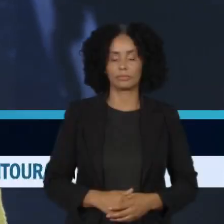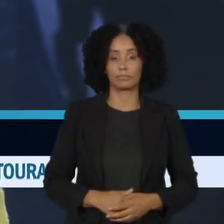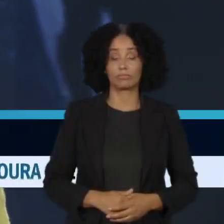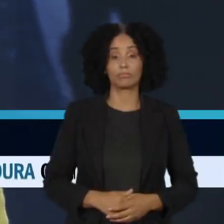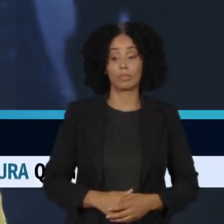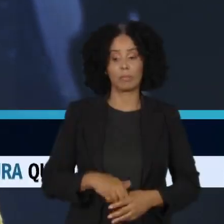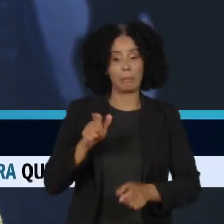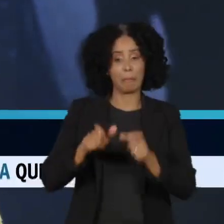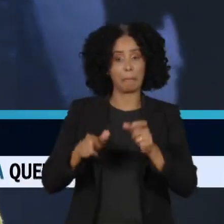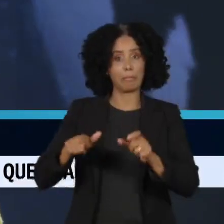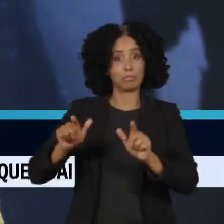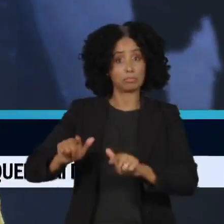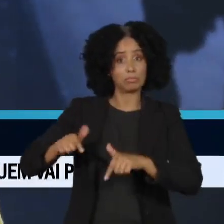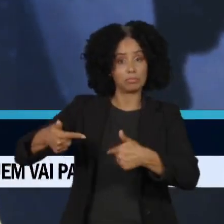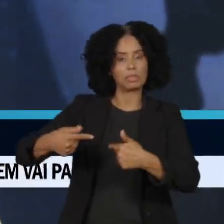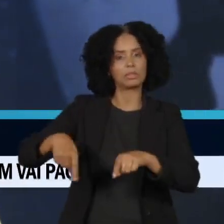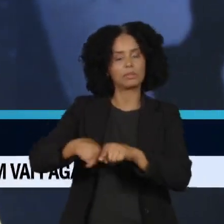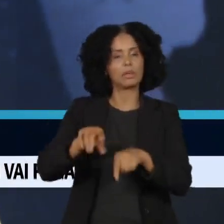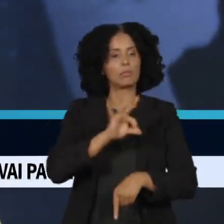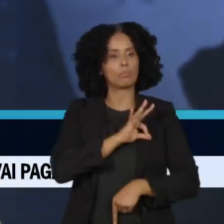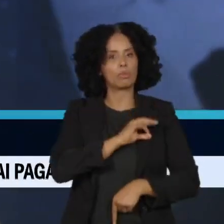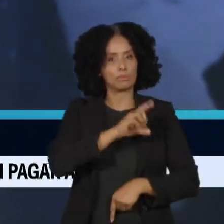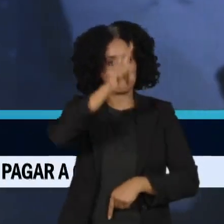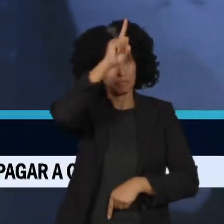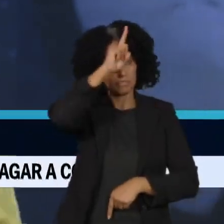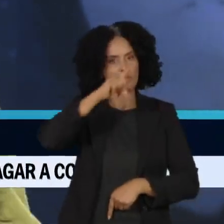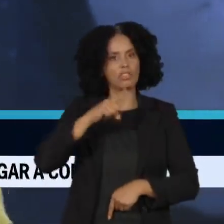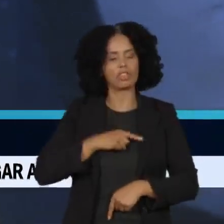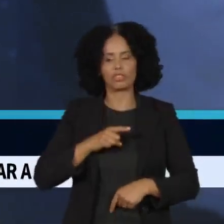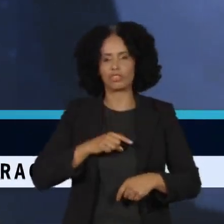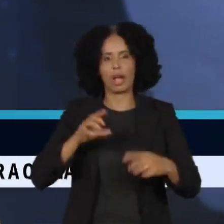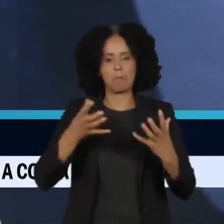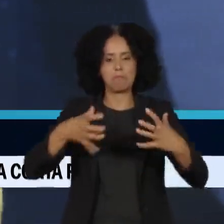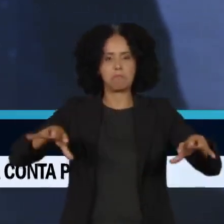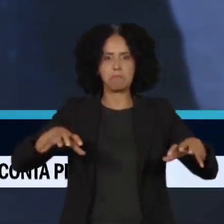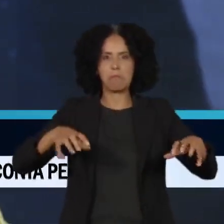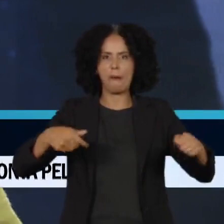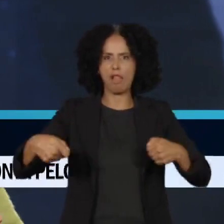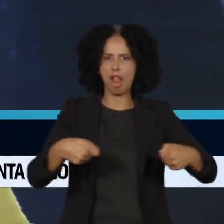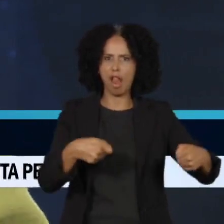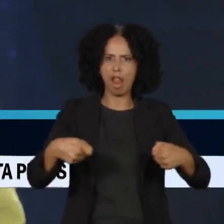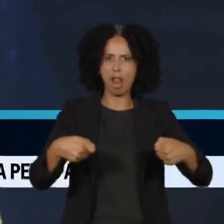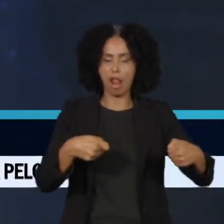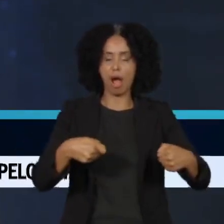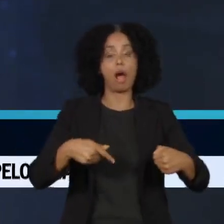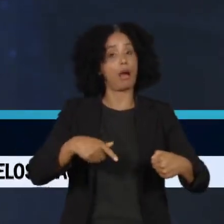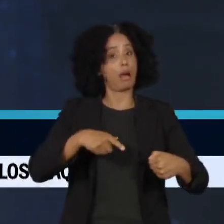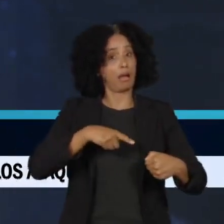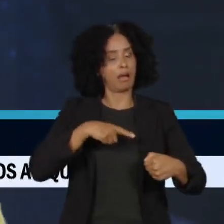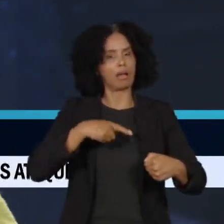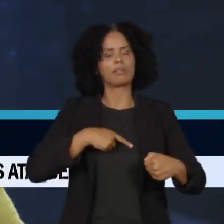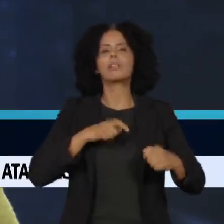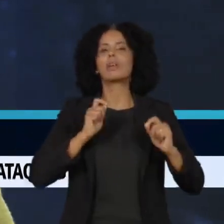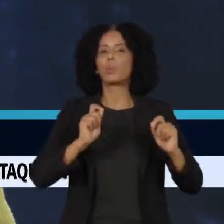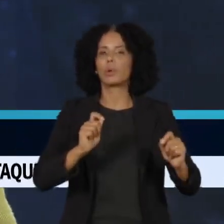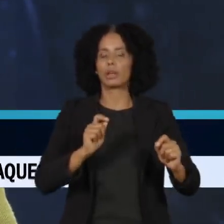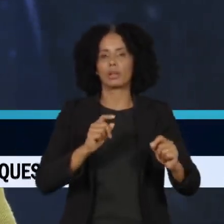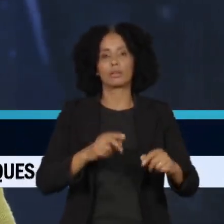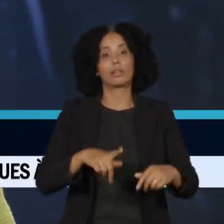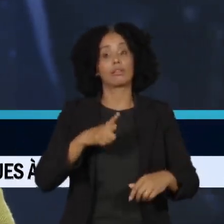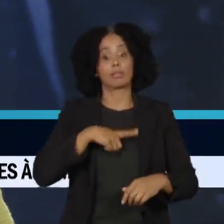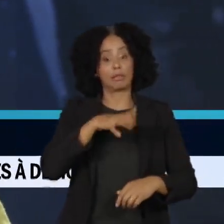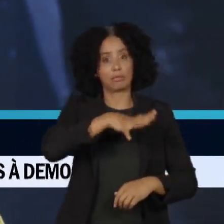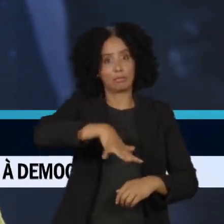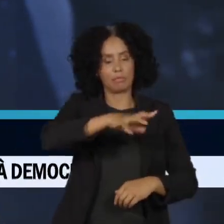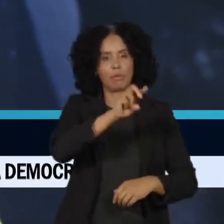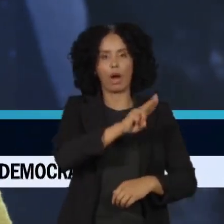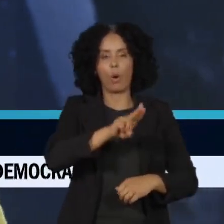Vistas e a polícia alemã travam uma queda de braço em torno de uma vila abandonada. Como pano de fundo da disputa, a resistência ao uso de combustíveis